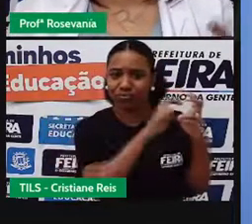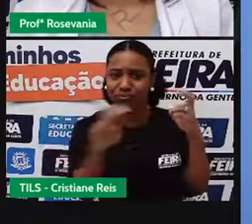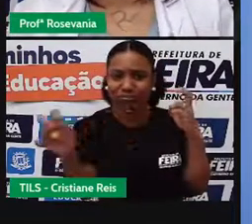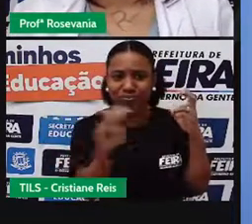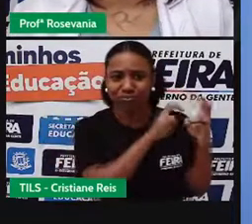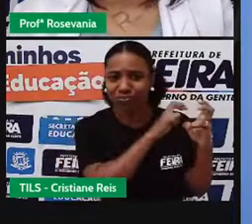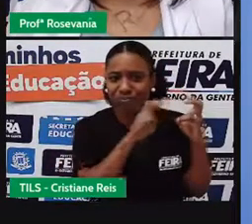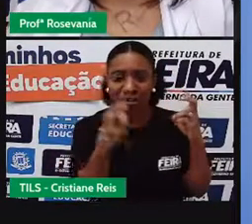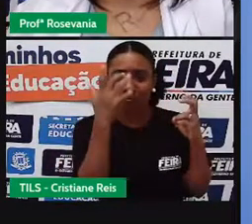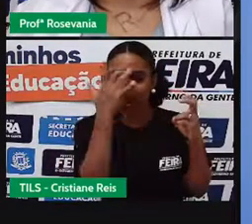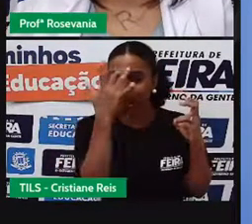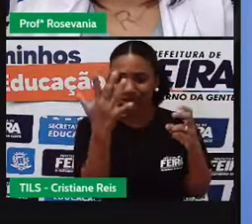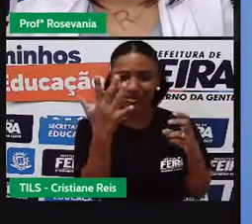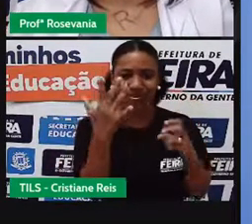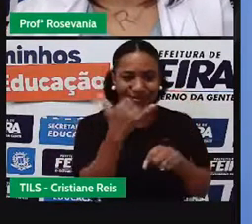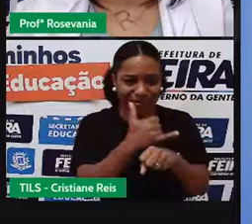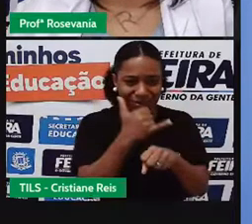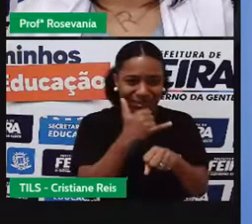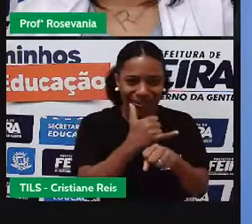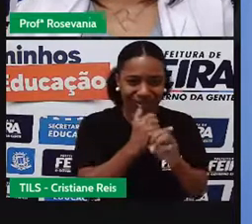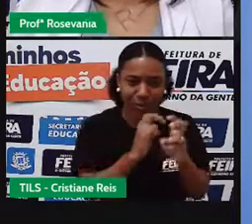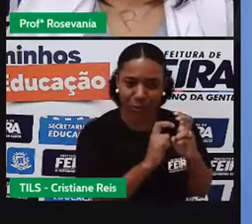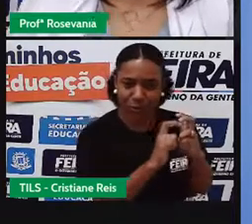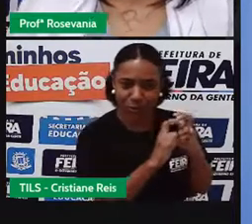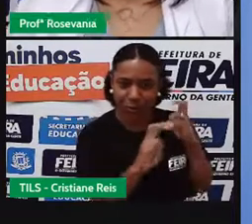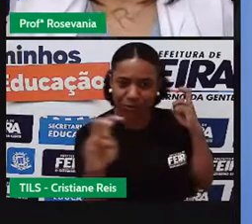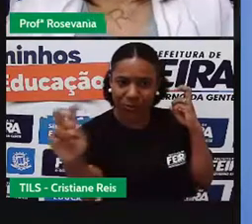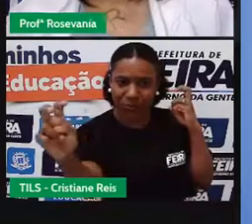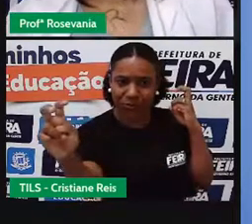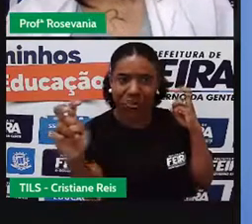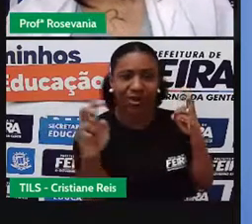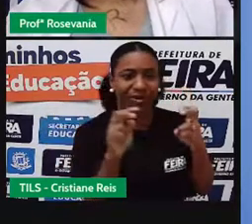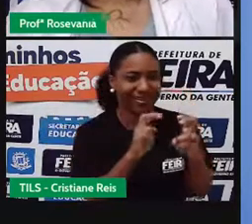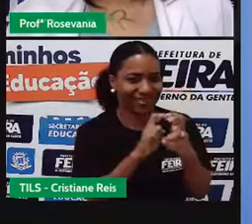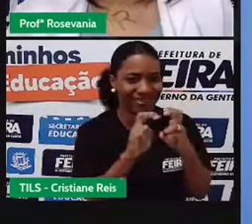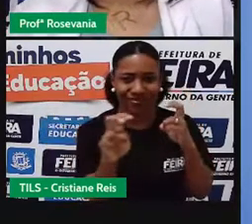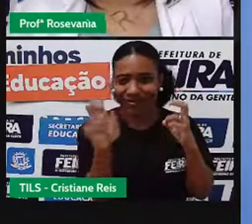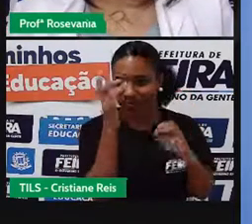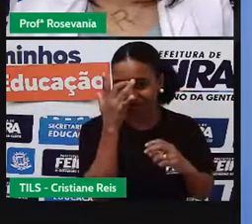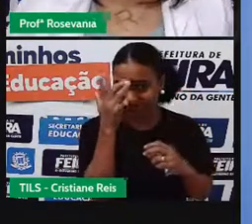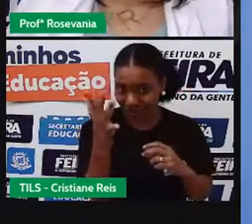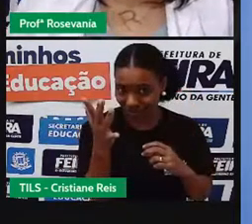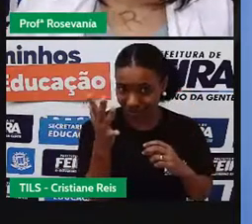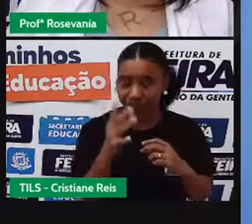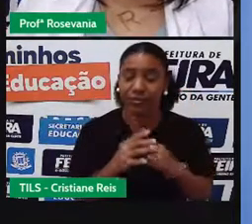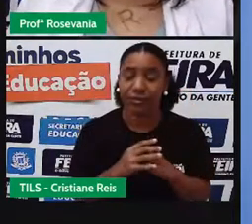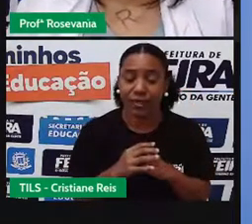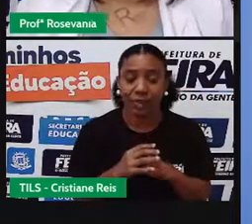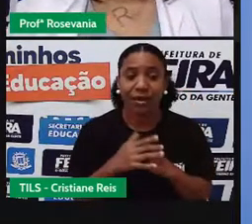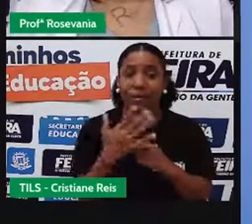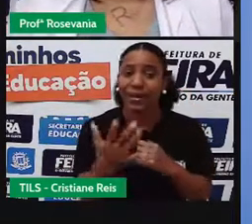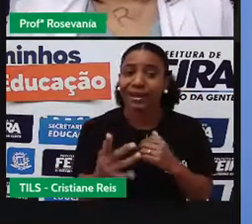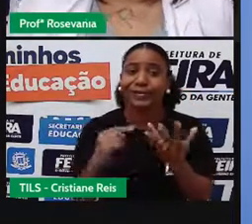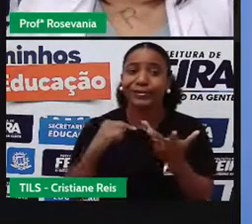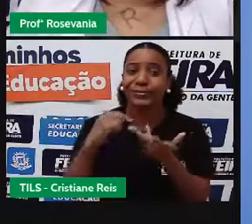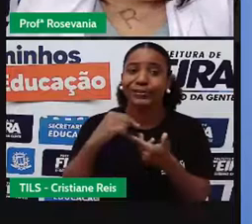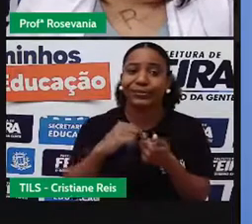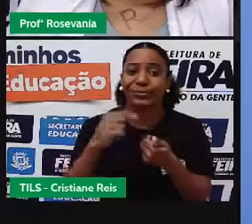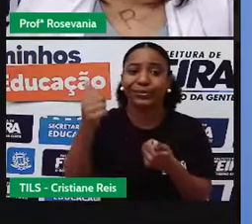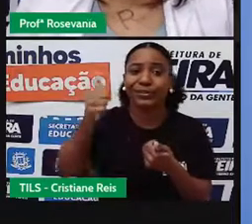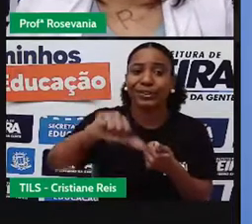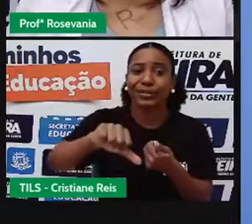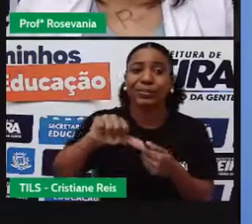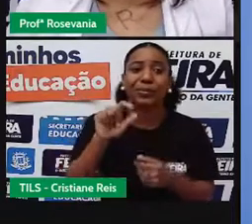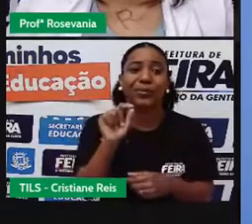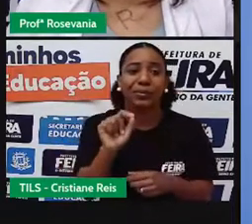bonitinho, para poder levar rapidamente essas mercadorias, né. Mas, em compensação, falando lá dos pontos negativos, a gente